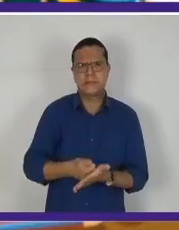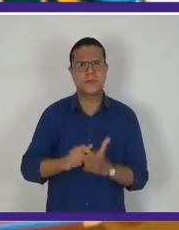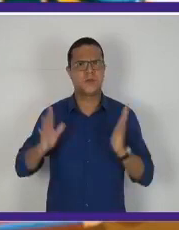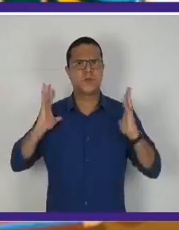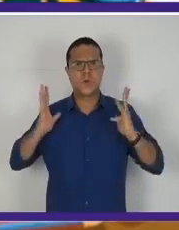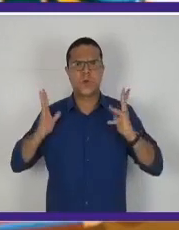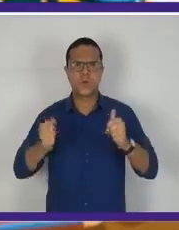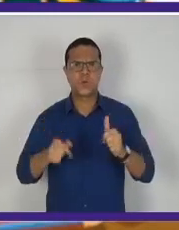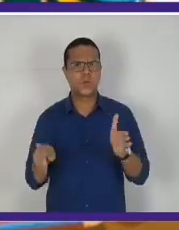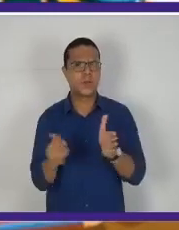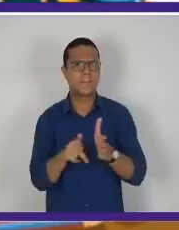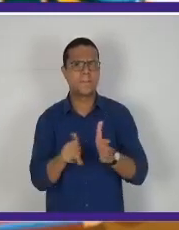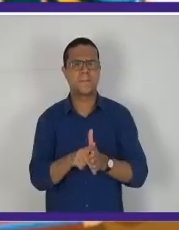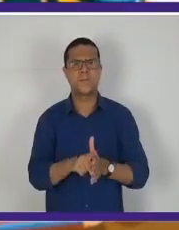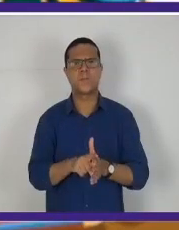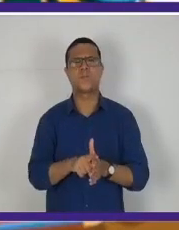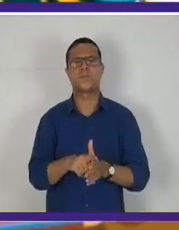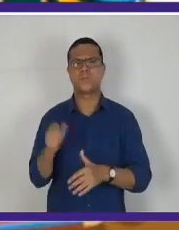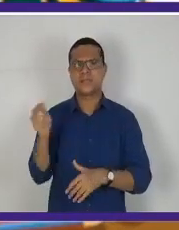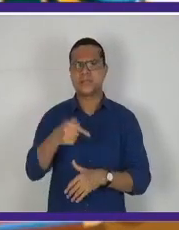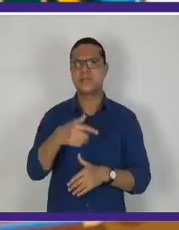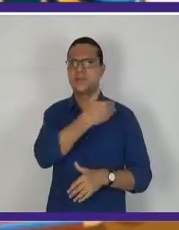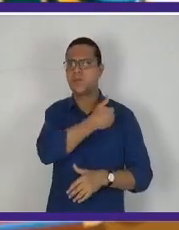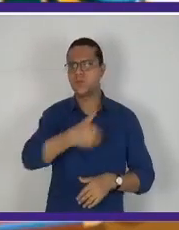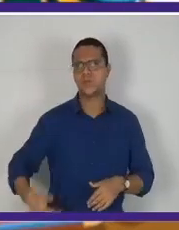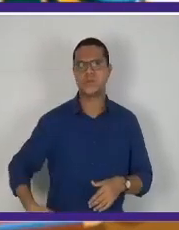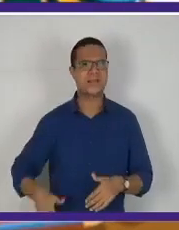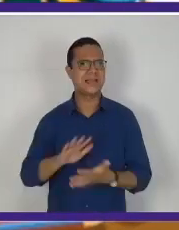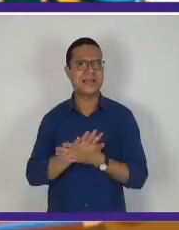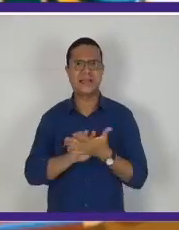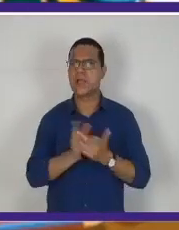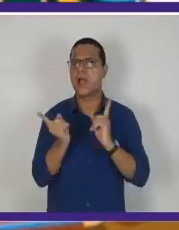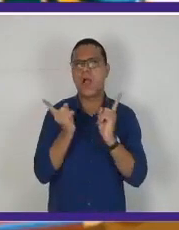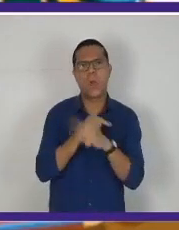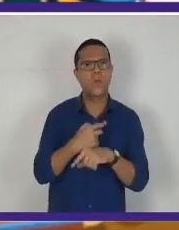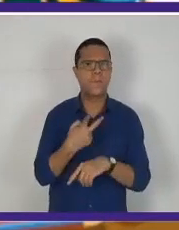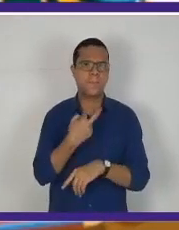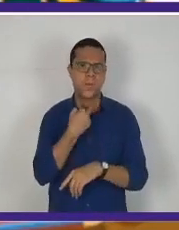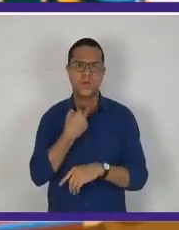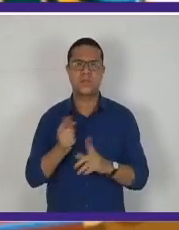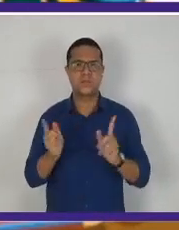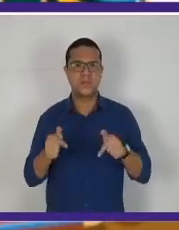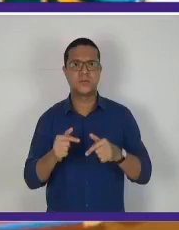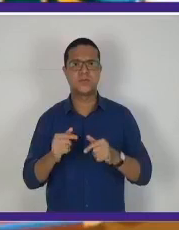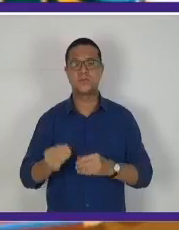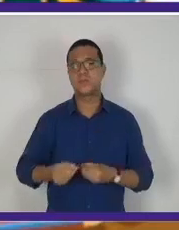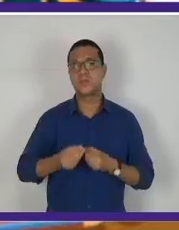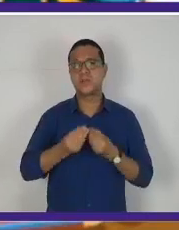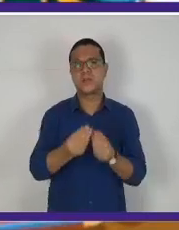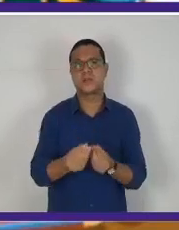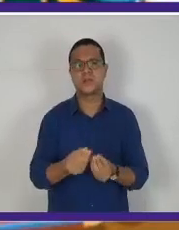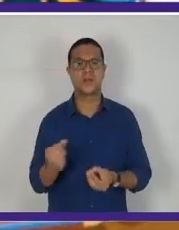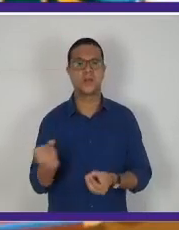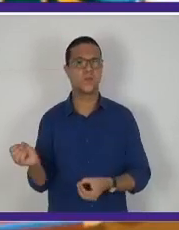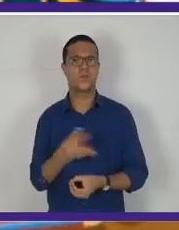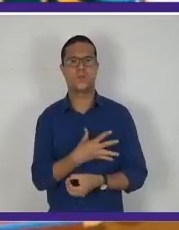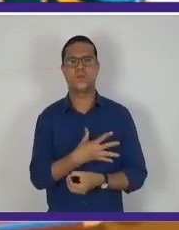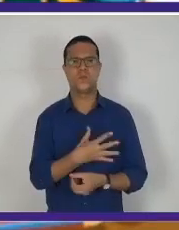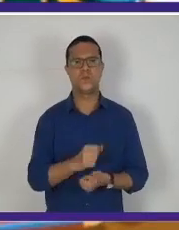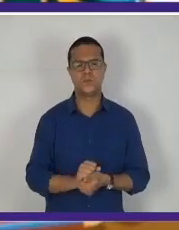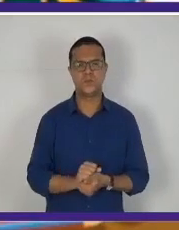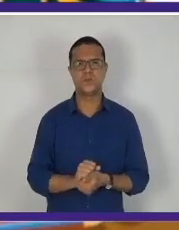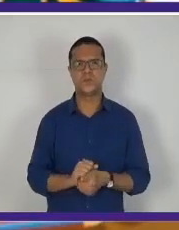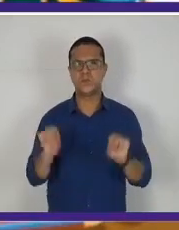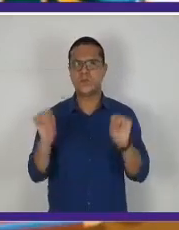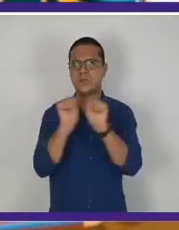parte deste governo. Nada contra o governo. Para dar ao novo regime uma aparência legal,